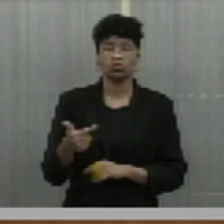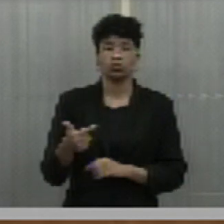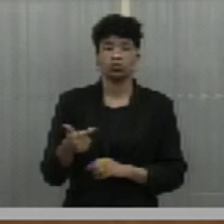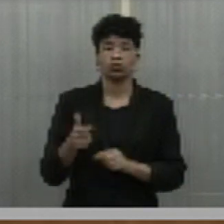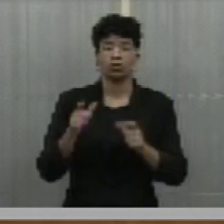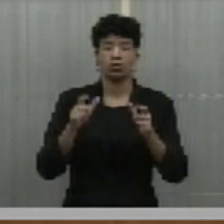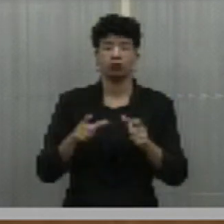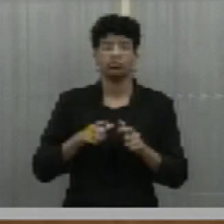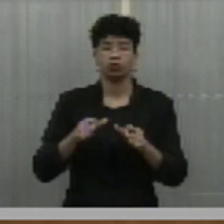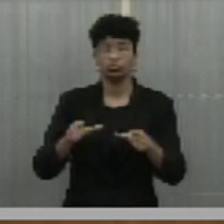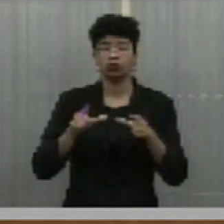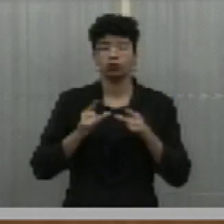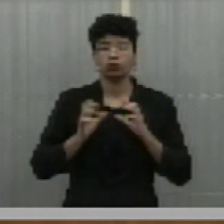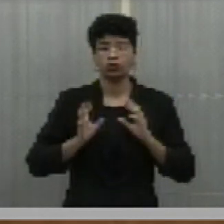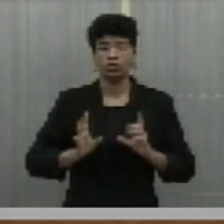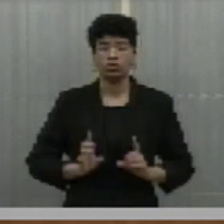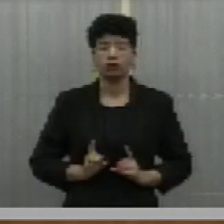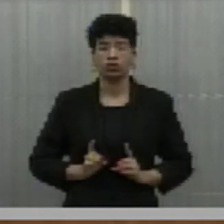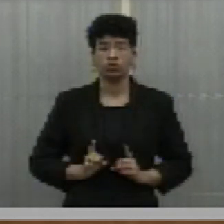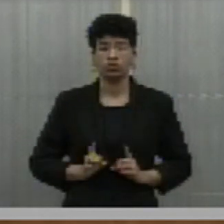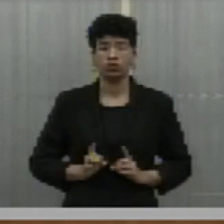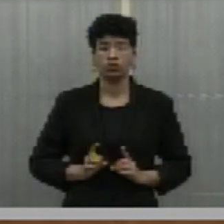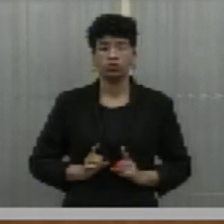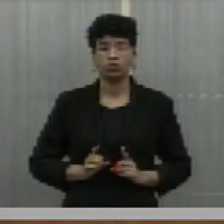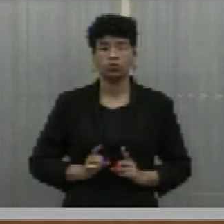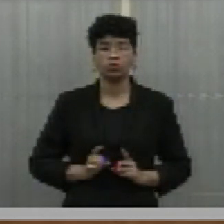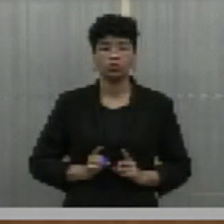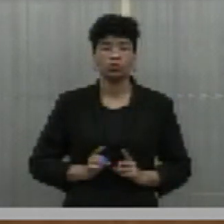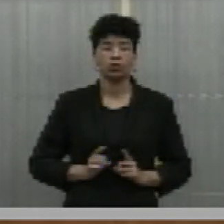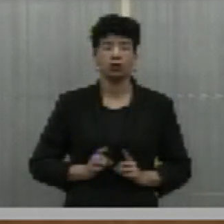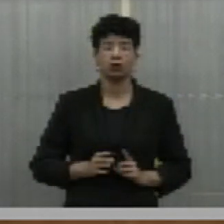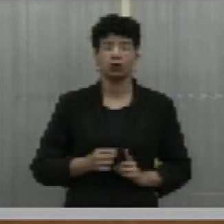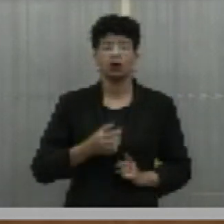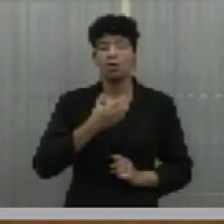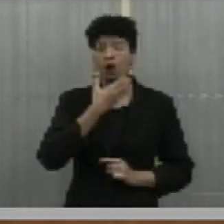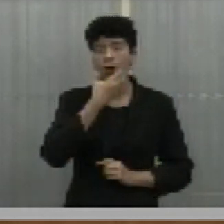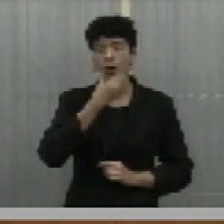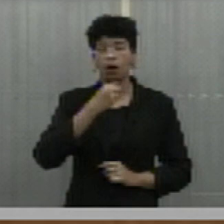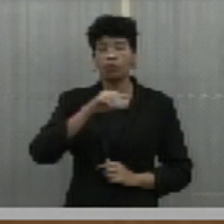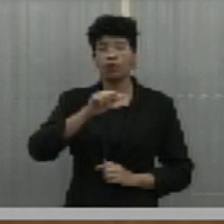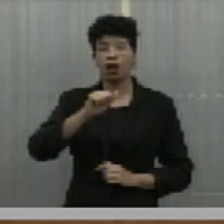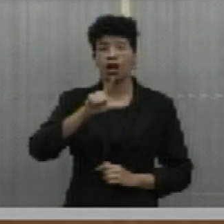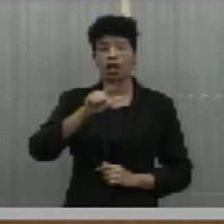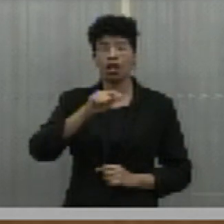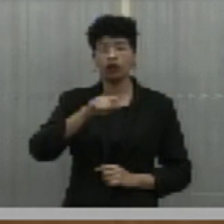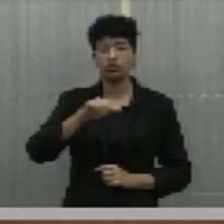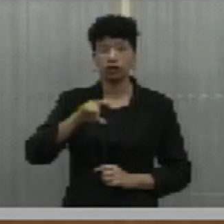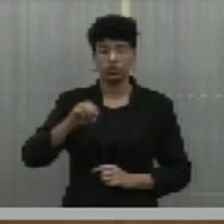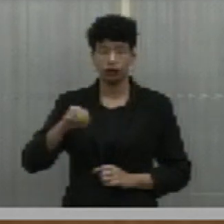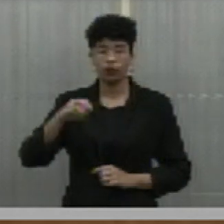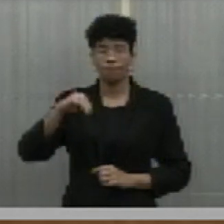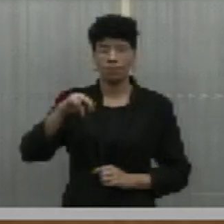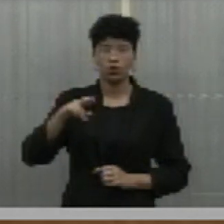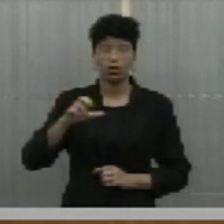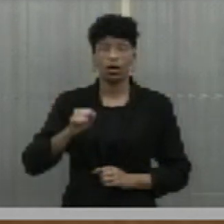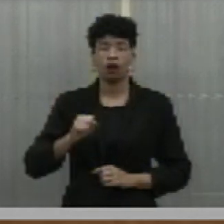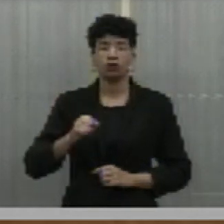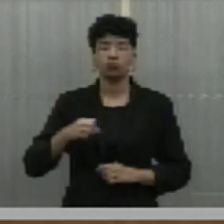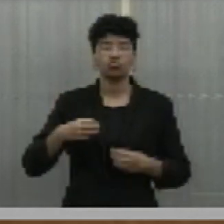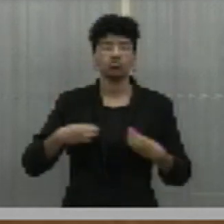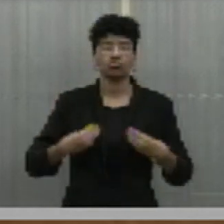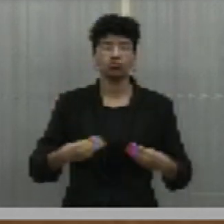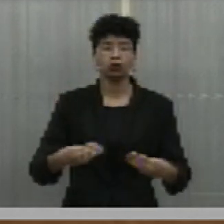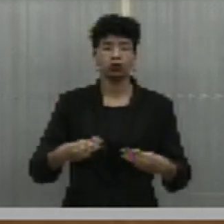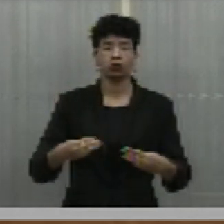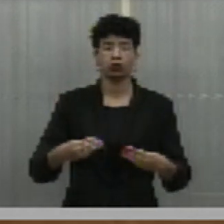atribui o título de cidadão honorário piauiense, ao excelentíssimo senhor Alexandre de Moraes, ministro do Supremo Tribunal